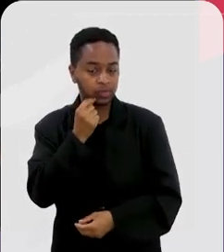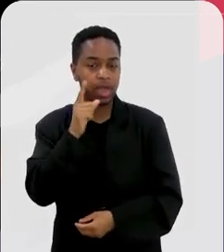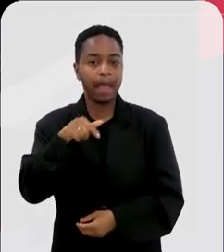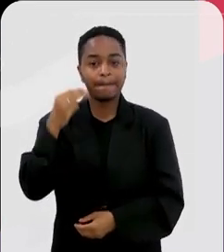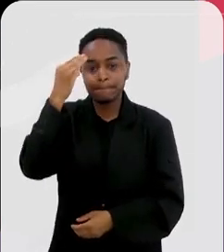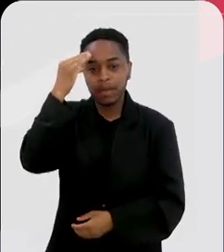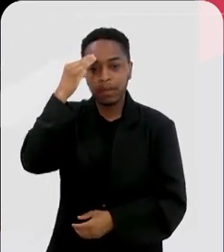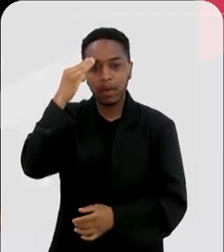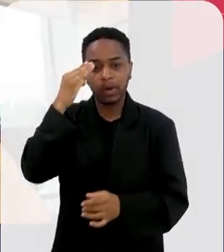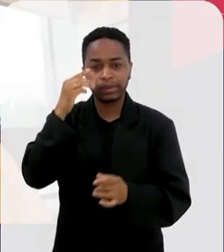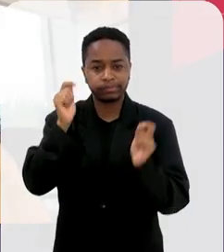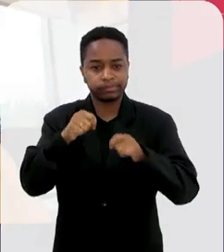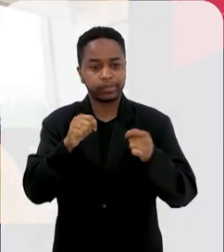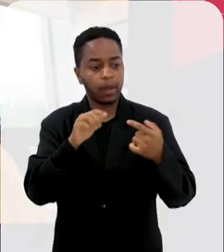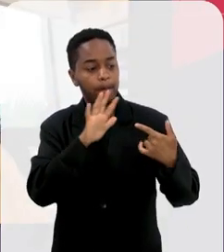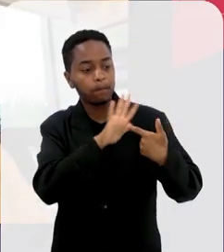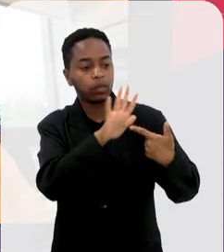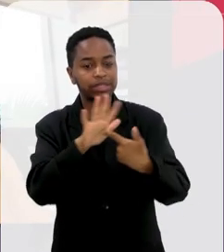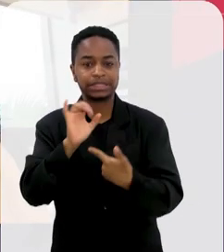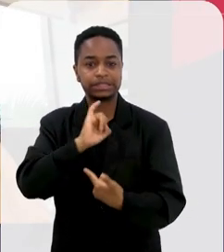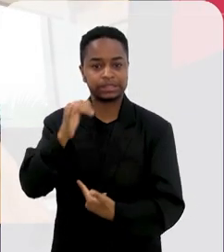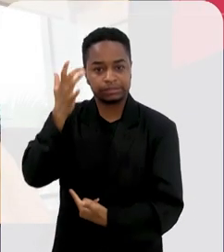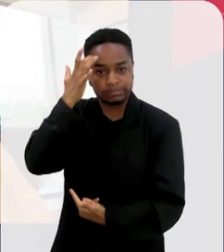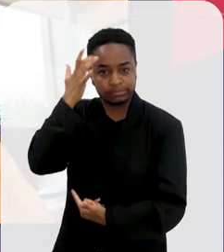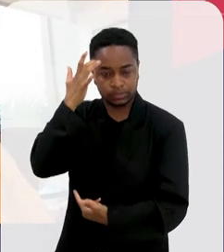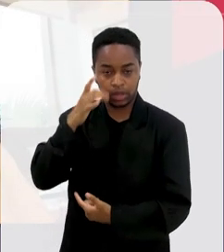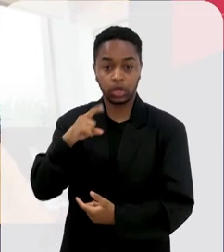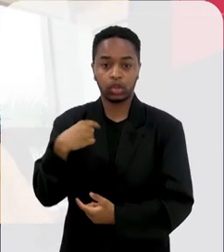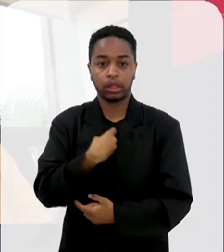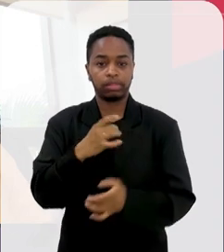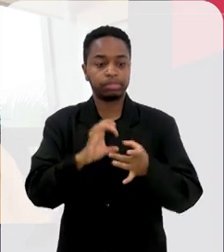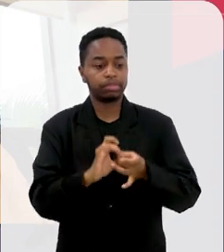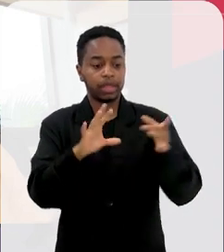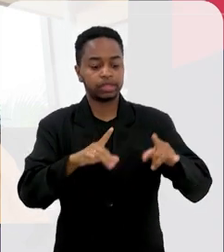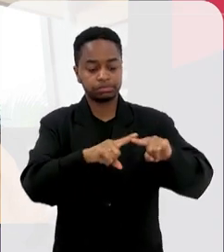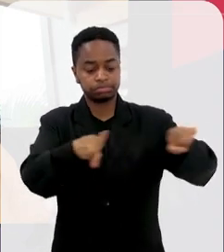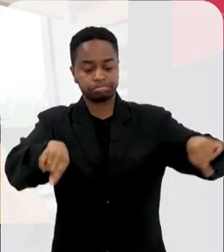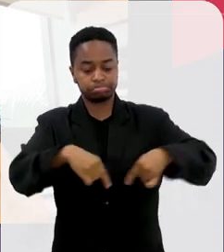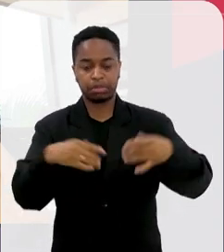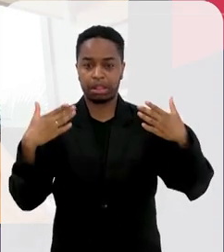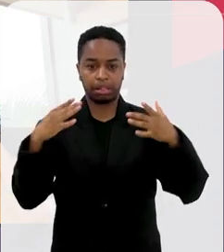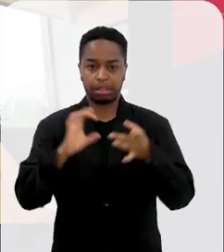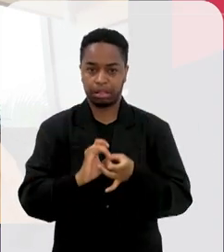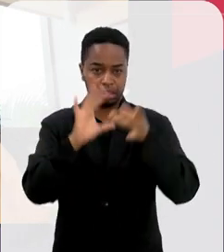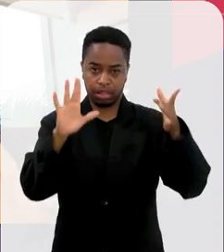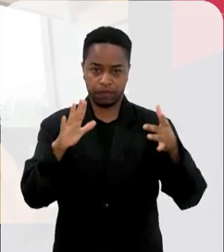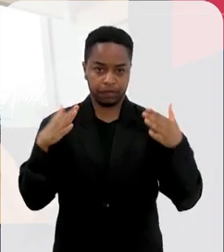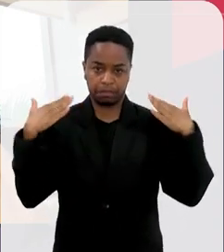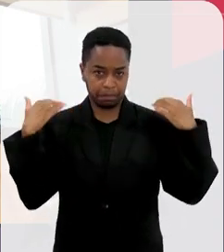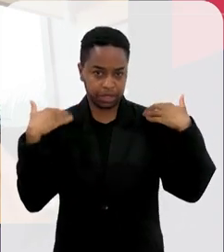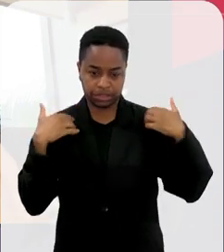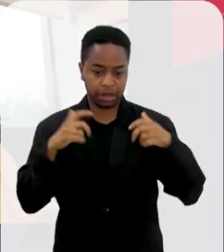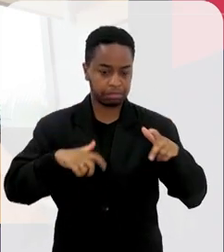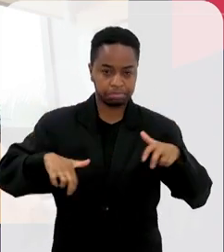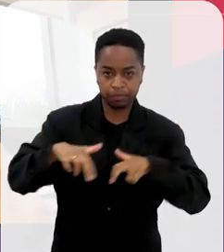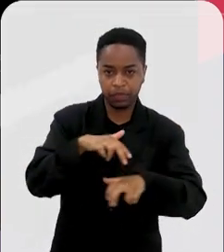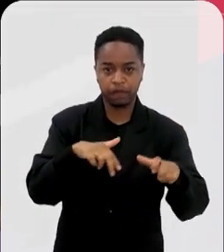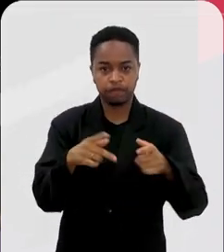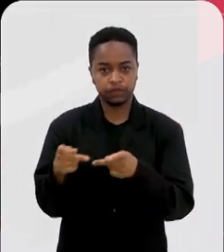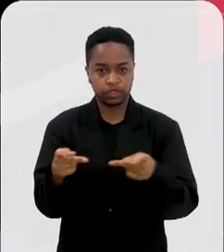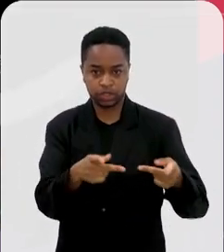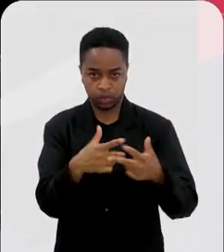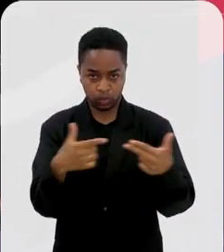declarativa, é a gente coloca o animal em uma arena, deixa ele explorar essa arena livremente, depois a gente